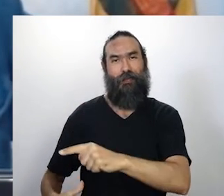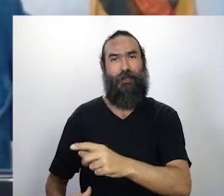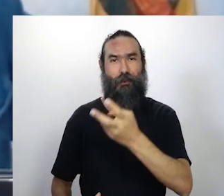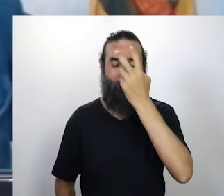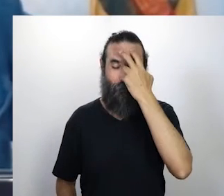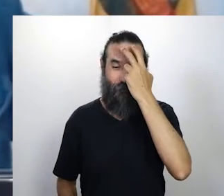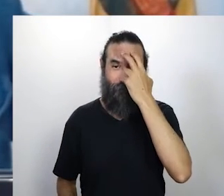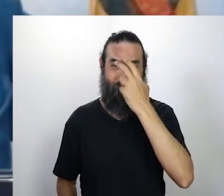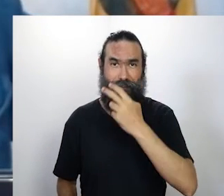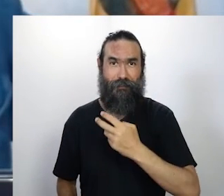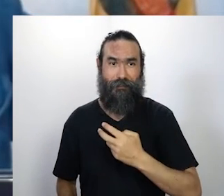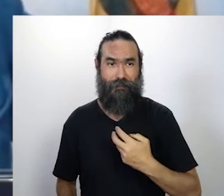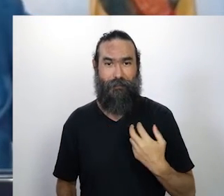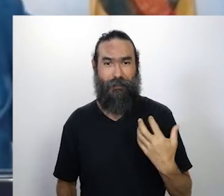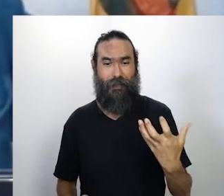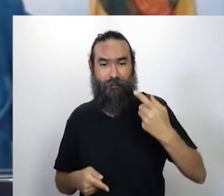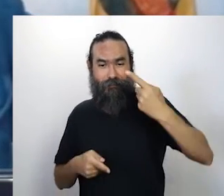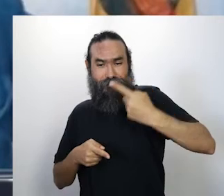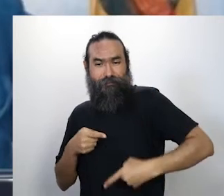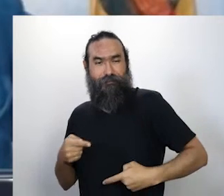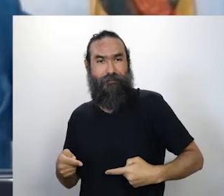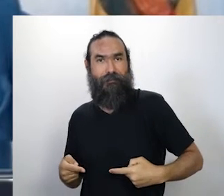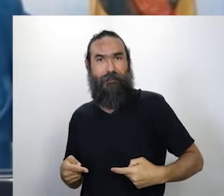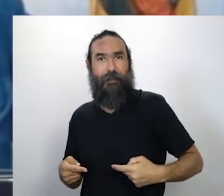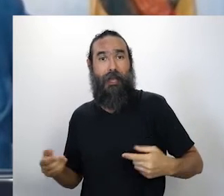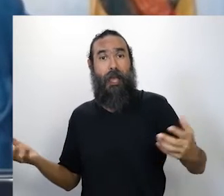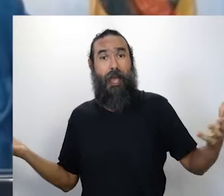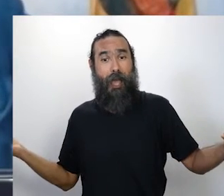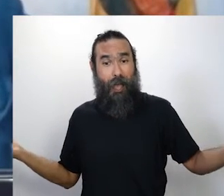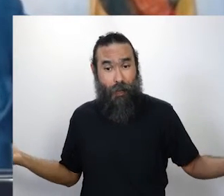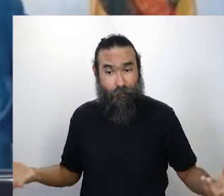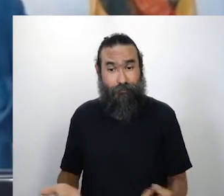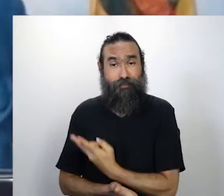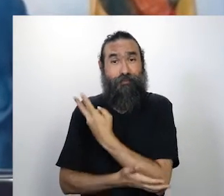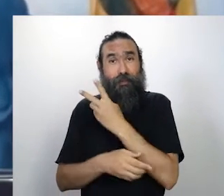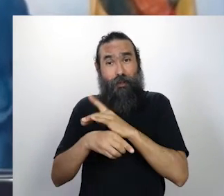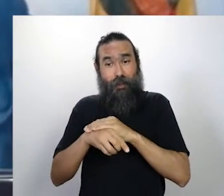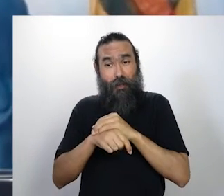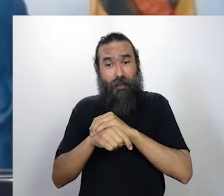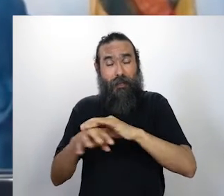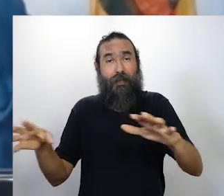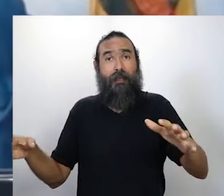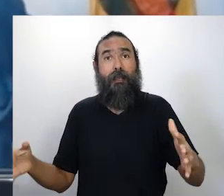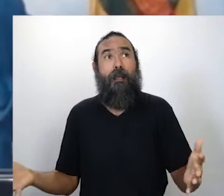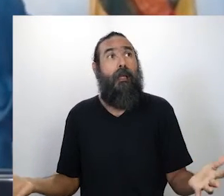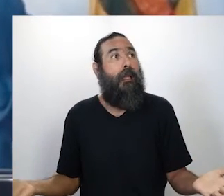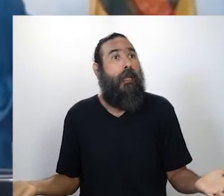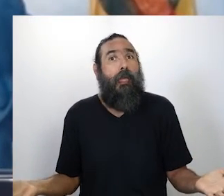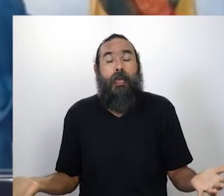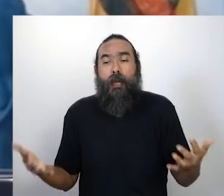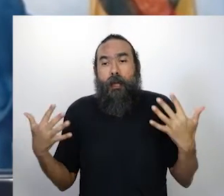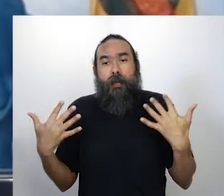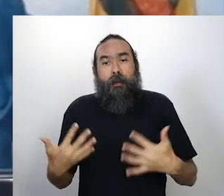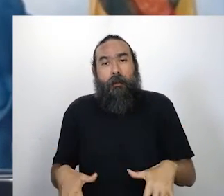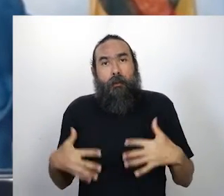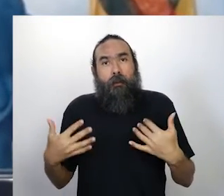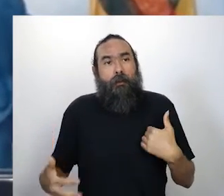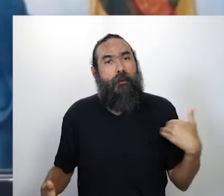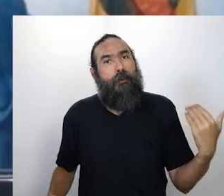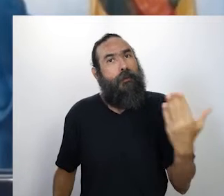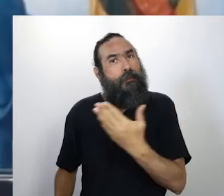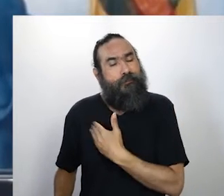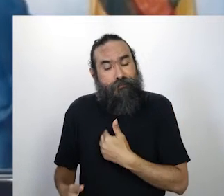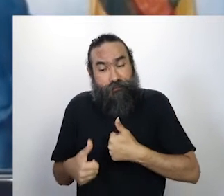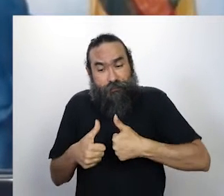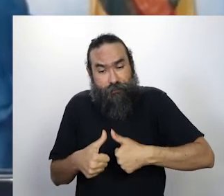nosso dia a dia. Aí vem uma situação dessa, a gente fica, como diz a história, de calça e saia curta.